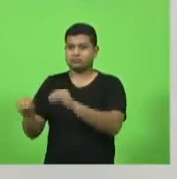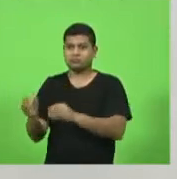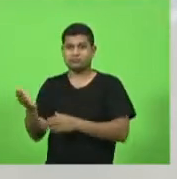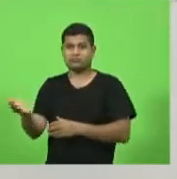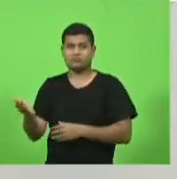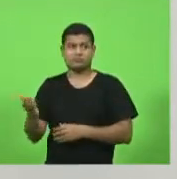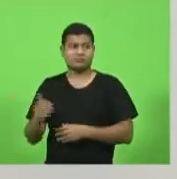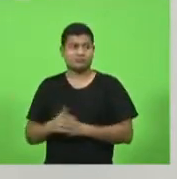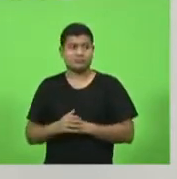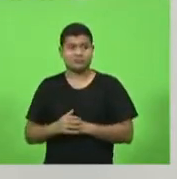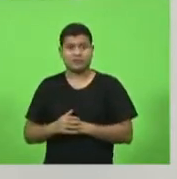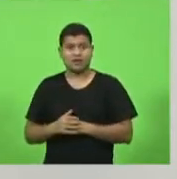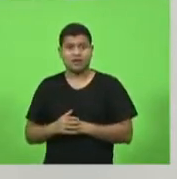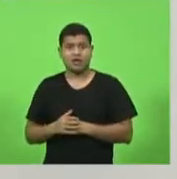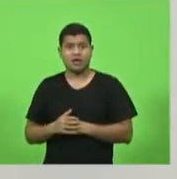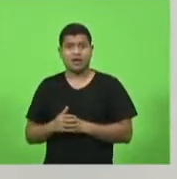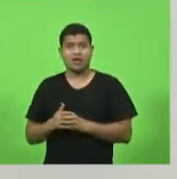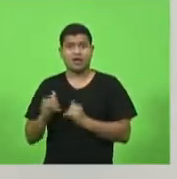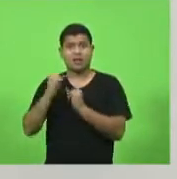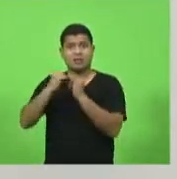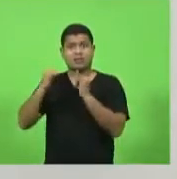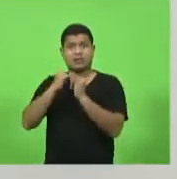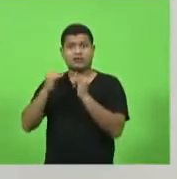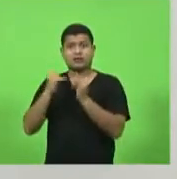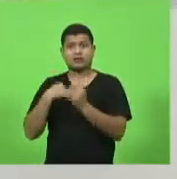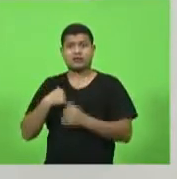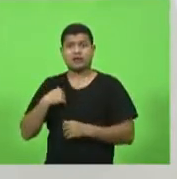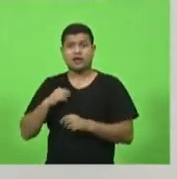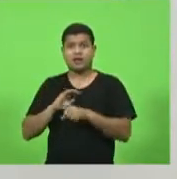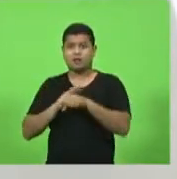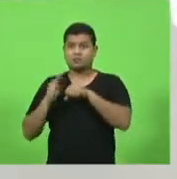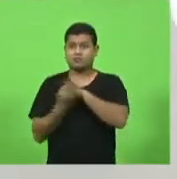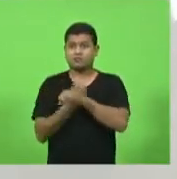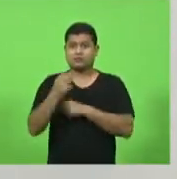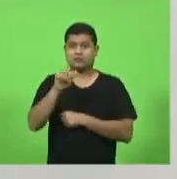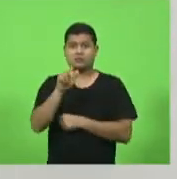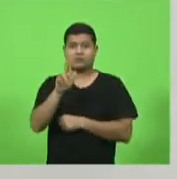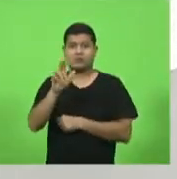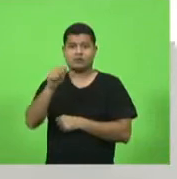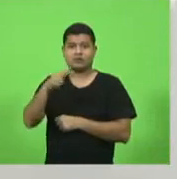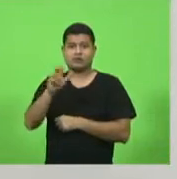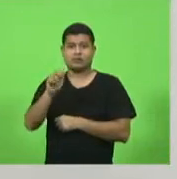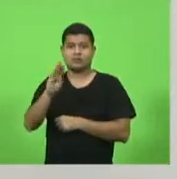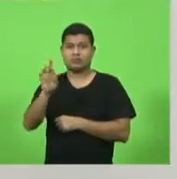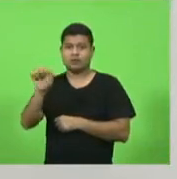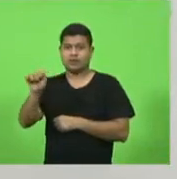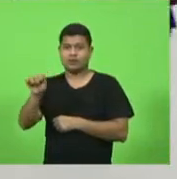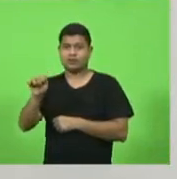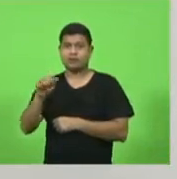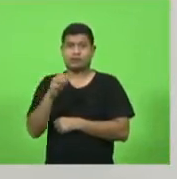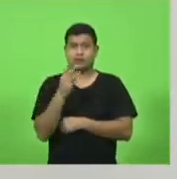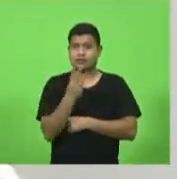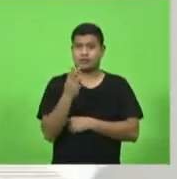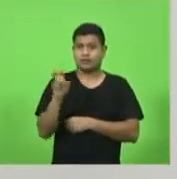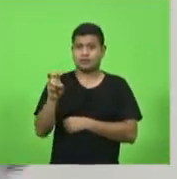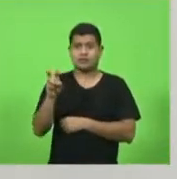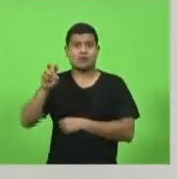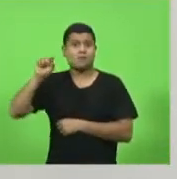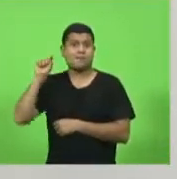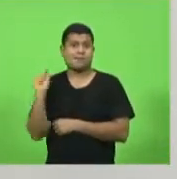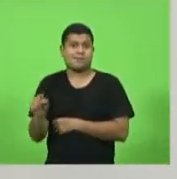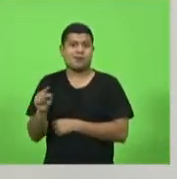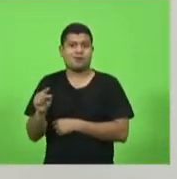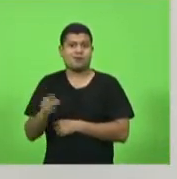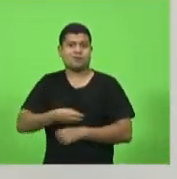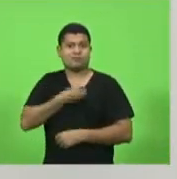Que metade dessas áreas aqui, eu moro no bairro Guanabara, 35 mil habitantes. Metade dessas cidades que eu listei aqui, não chega a